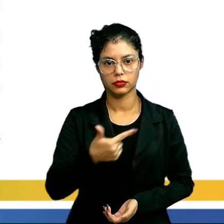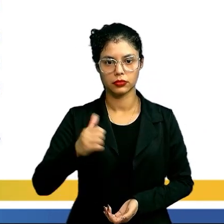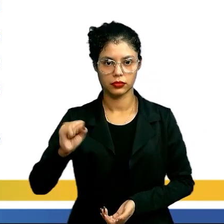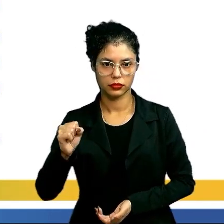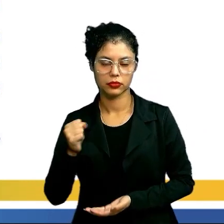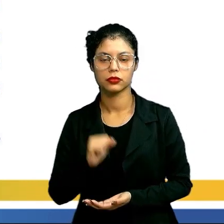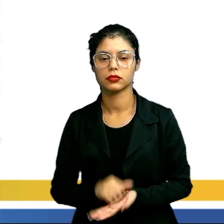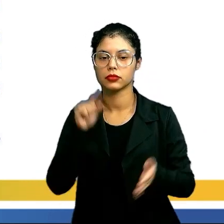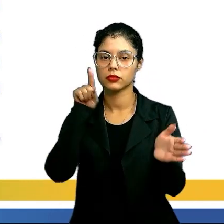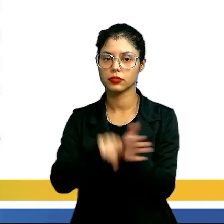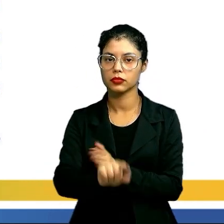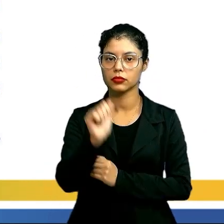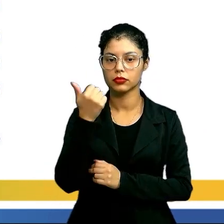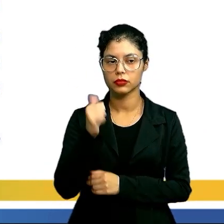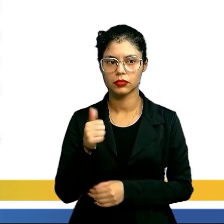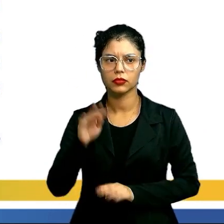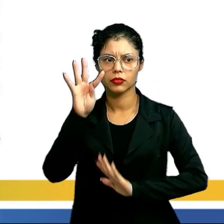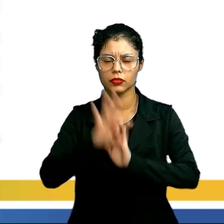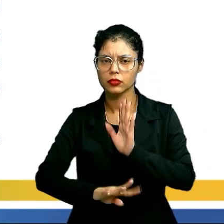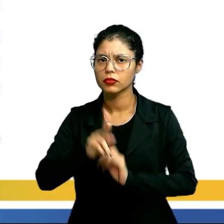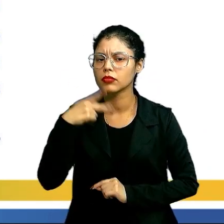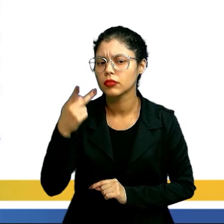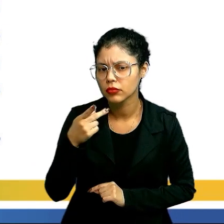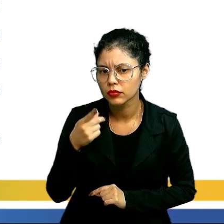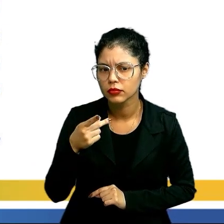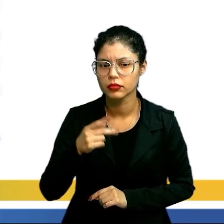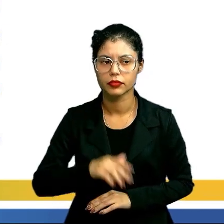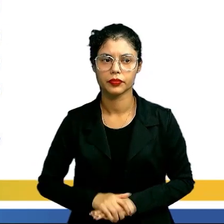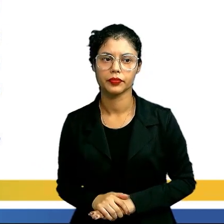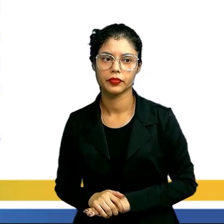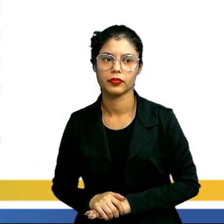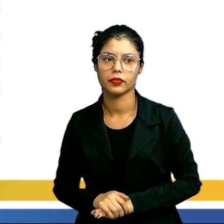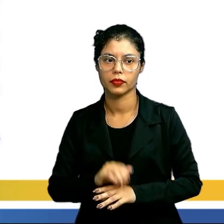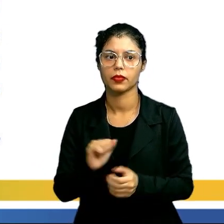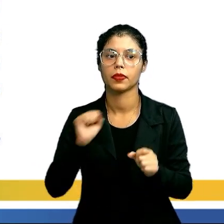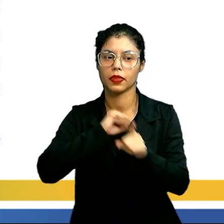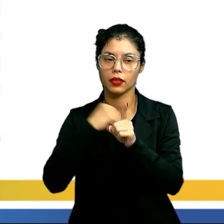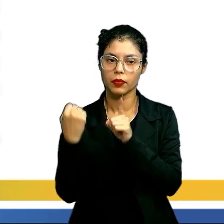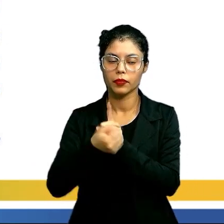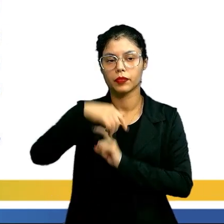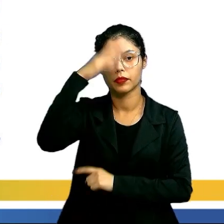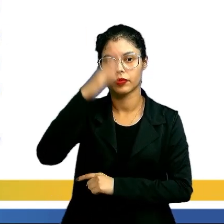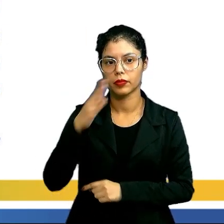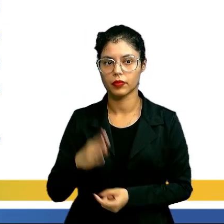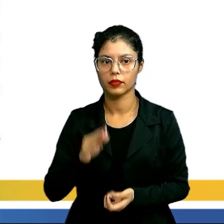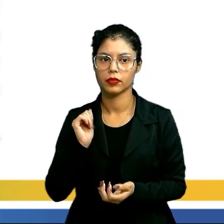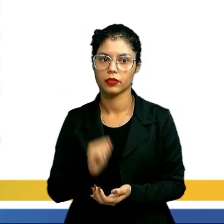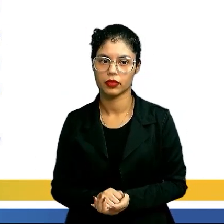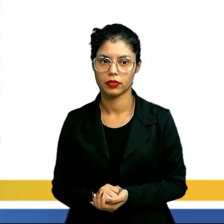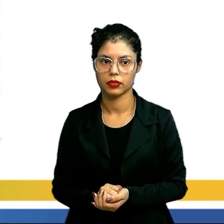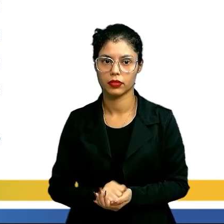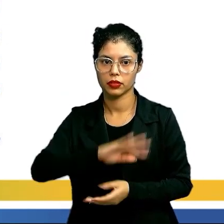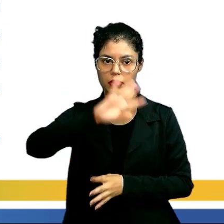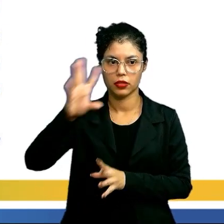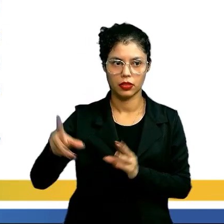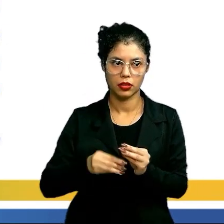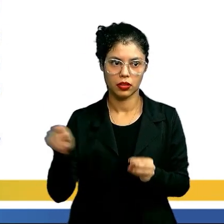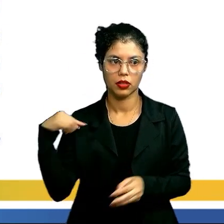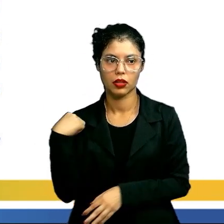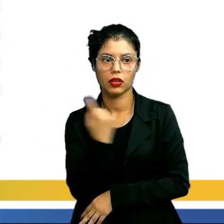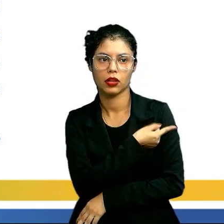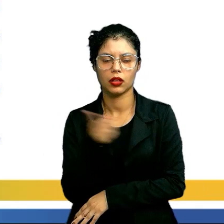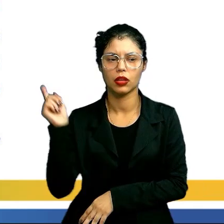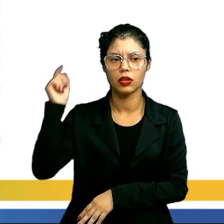O texto é o seguinte. O ressentimento na sociedade brasileira está